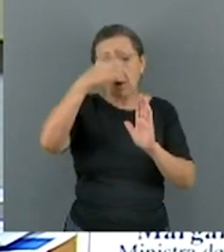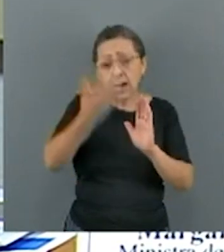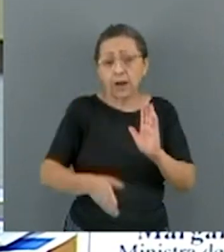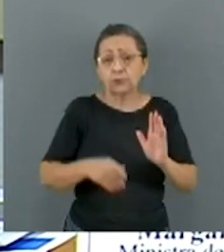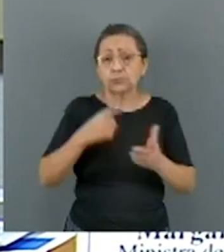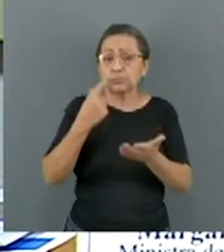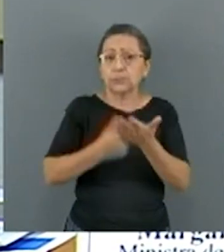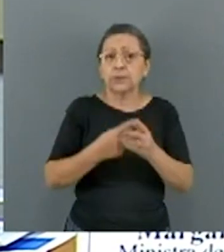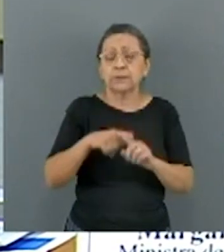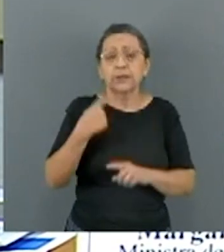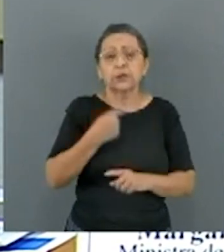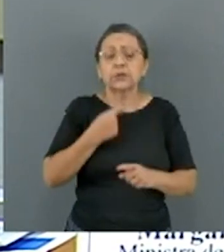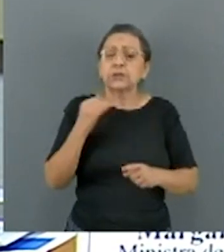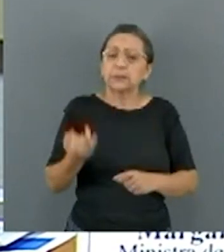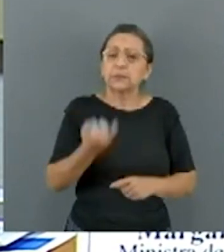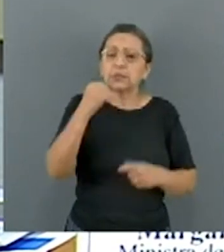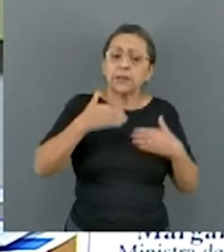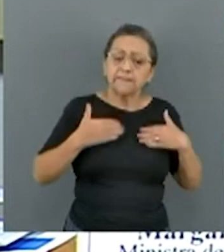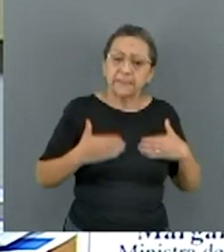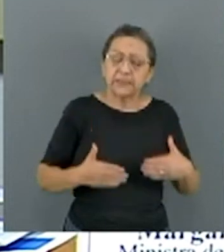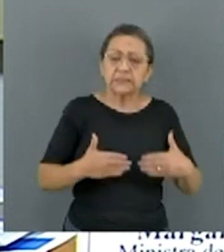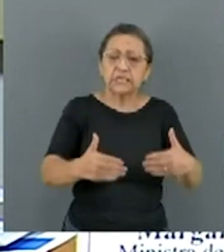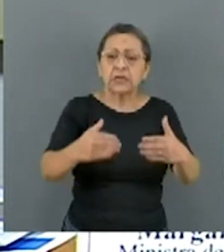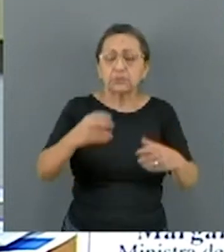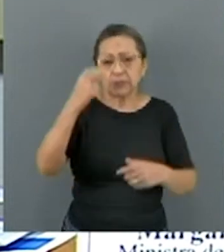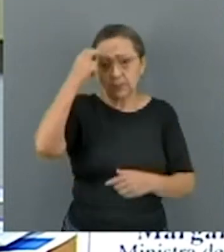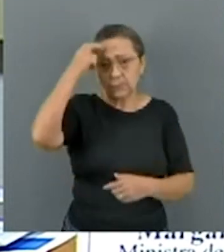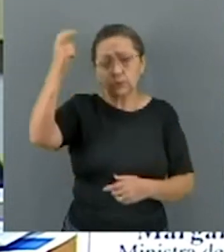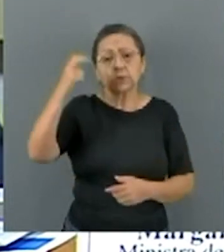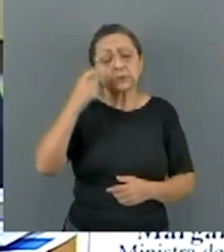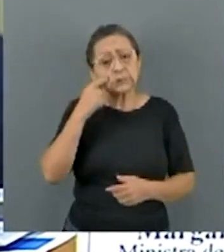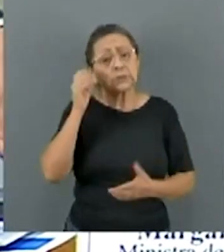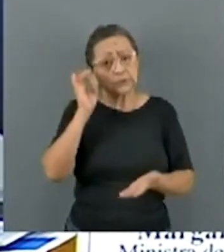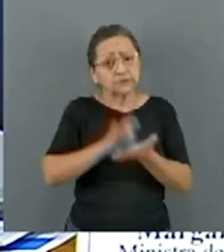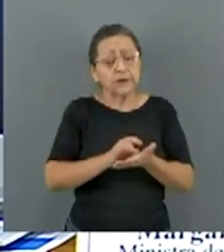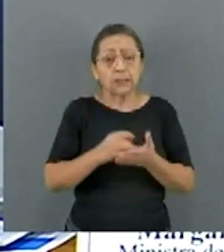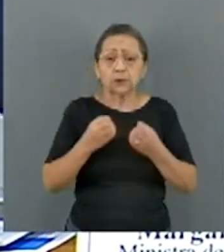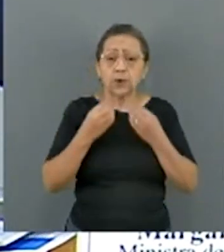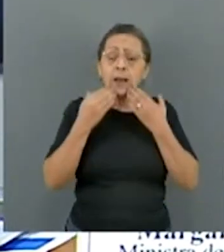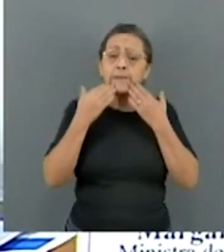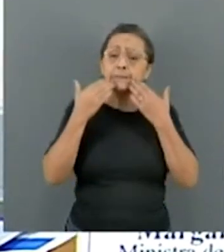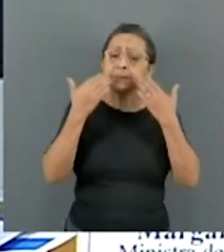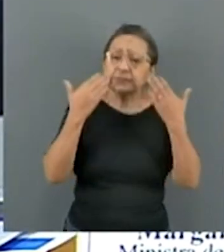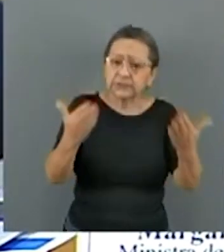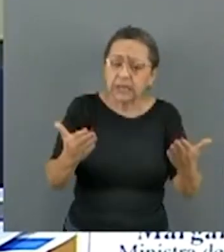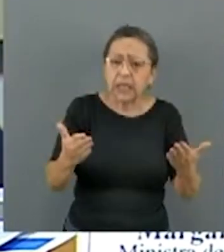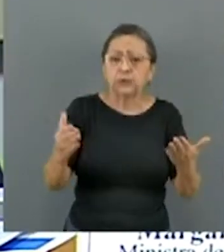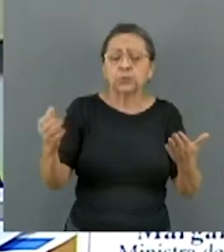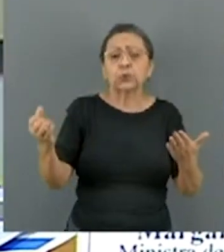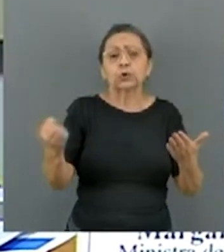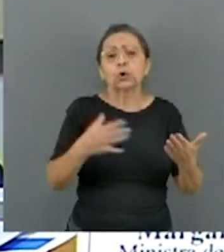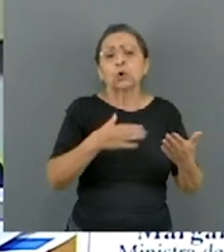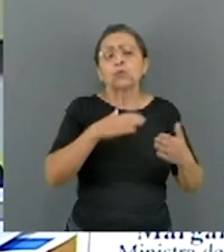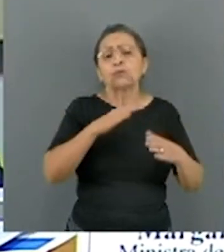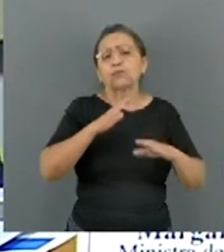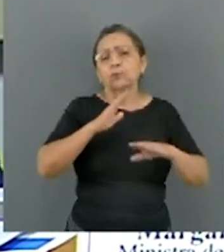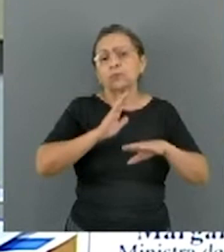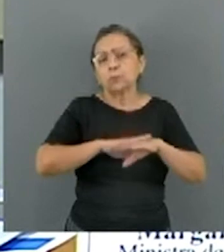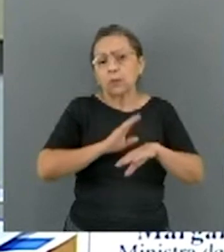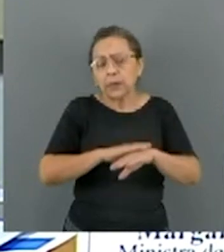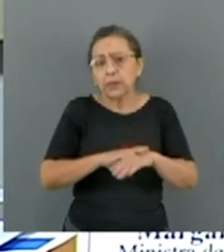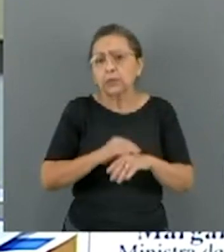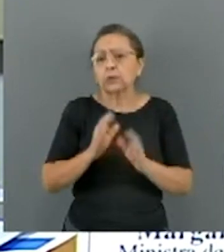que o Ministério da Cultura seja conhecido, seja esse novo formato, seu secretariado, sua função,